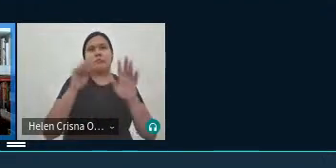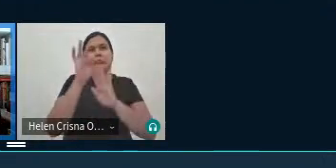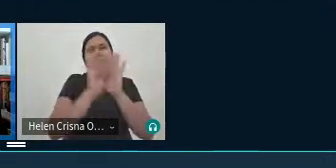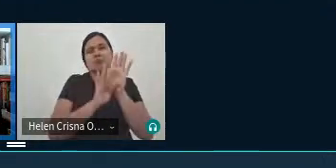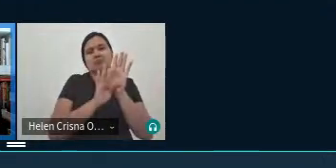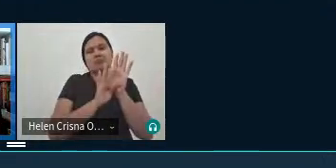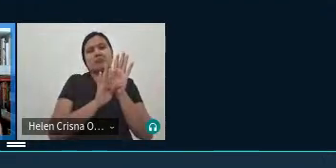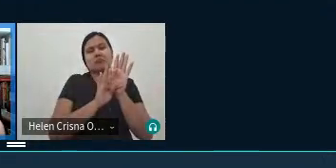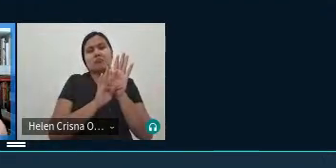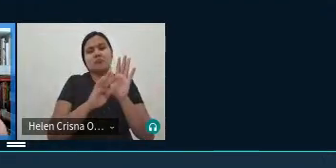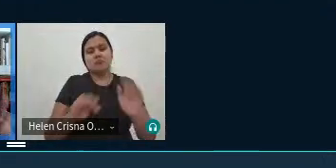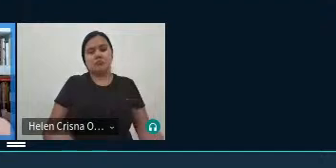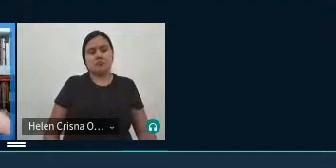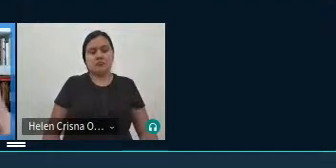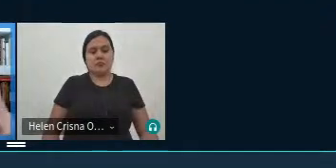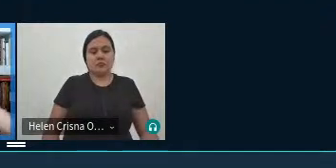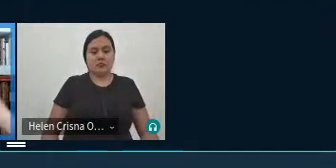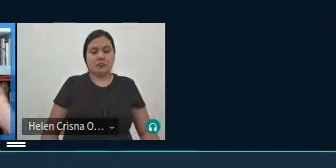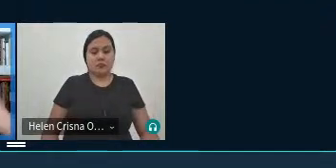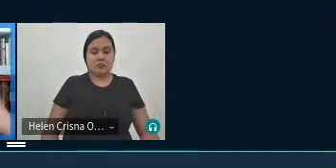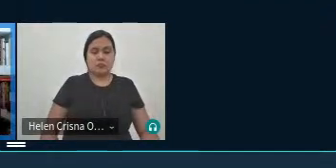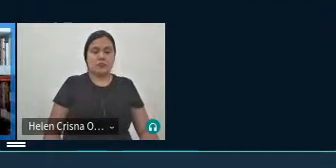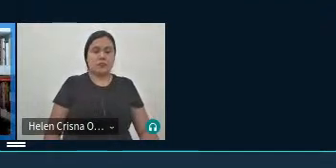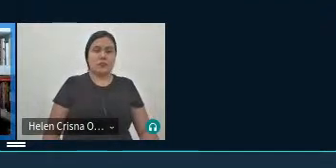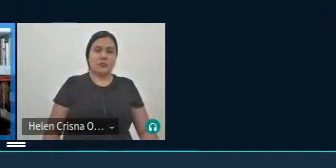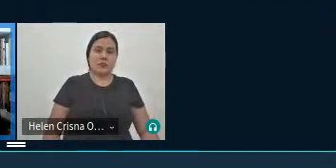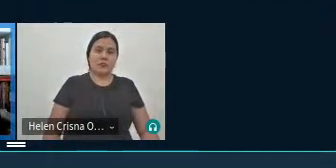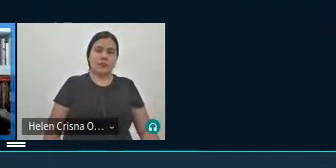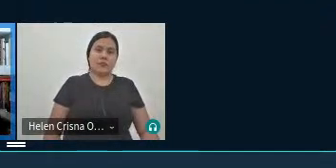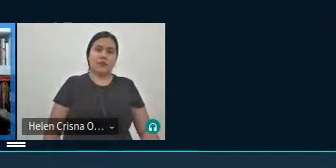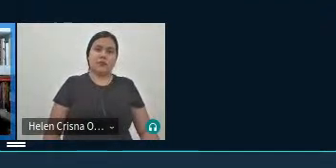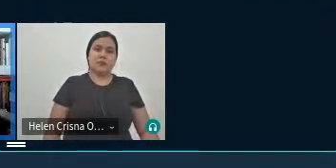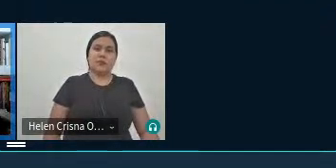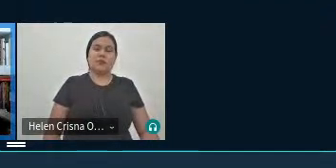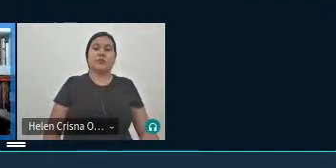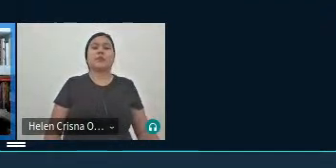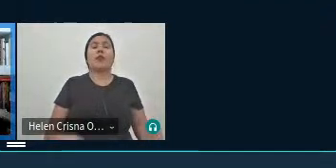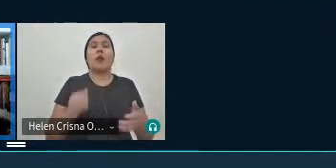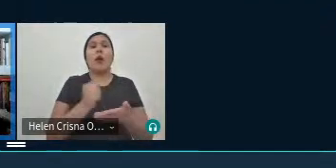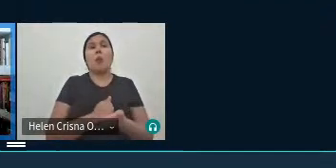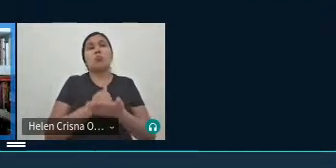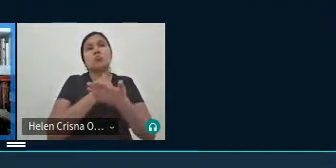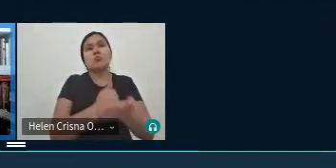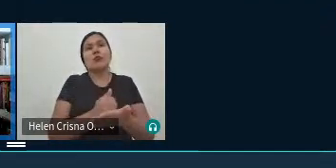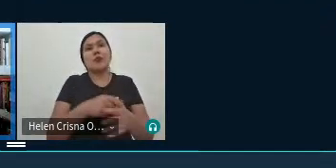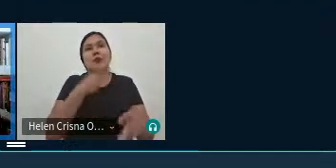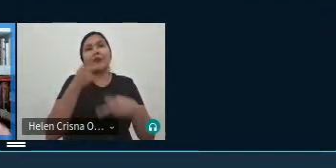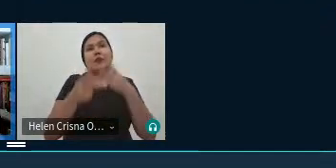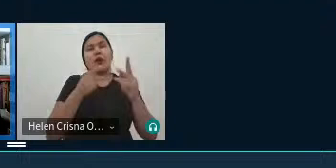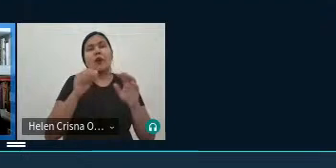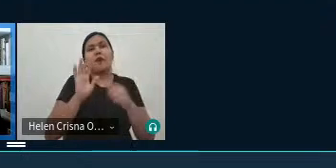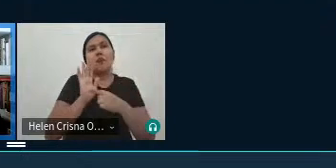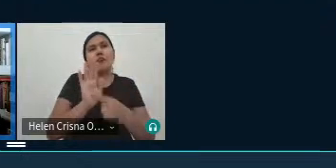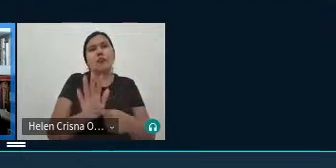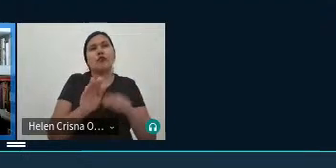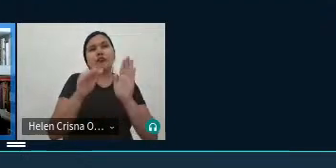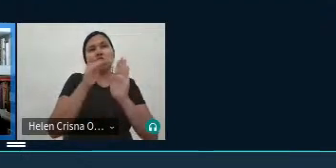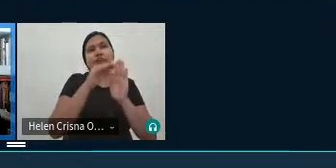que passaram as minhas falas né conforme eu fui apontando né